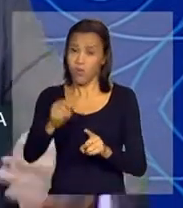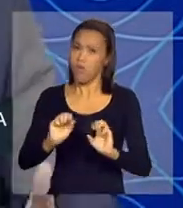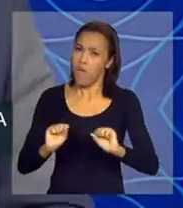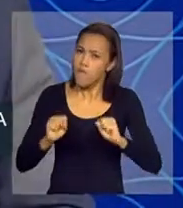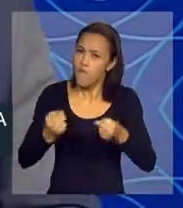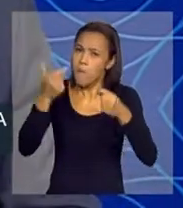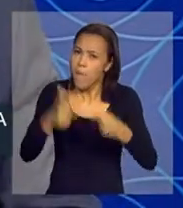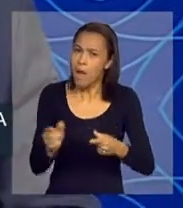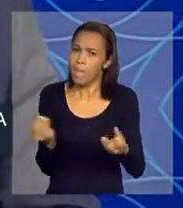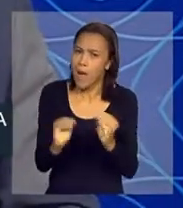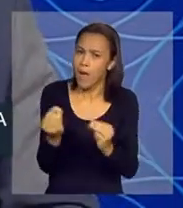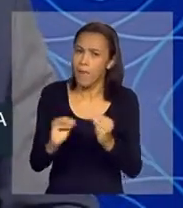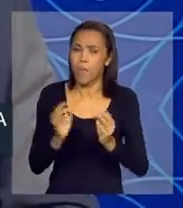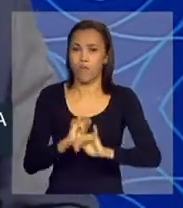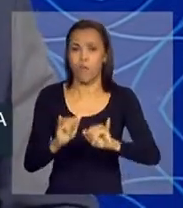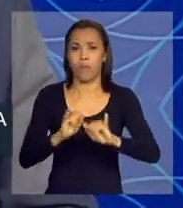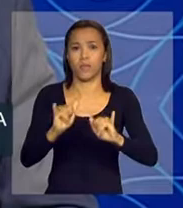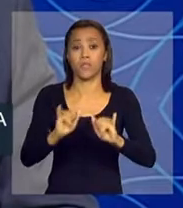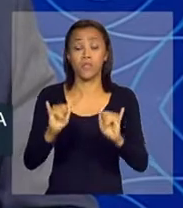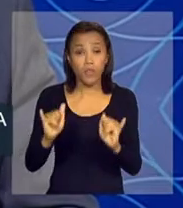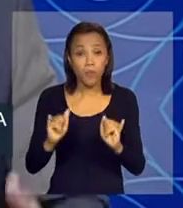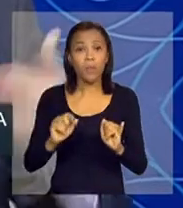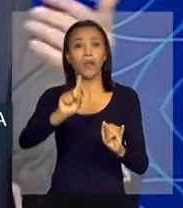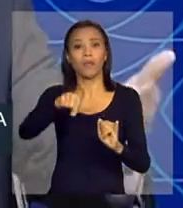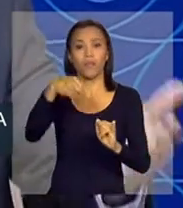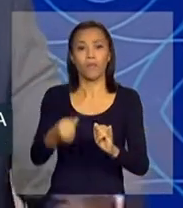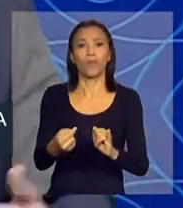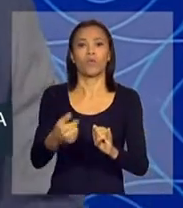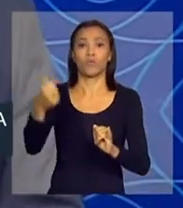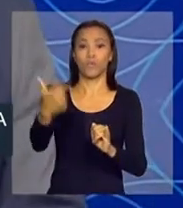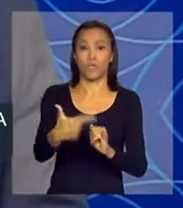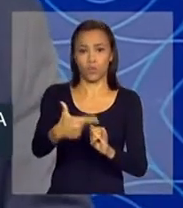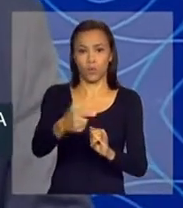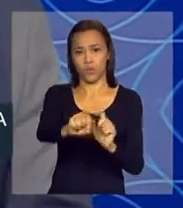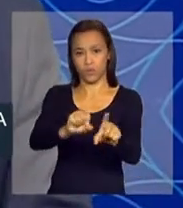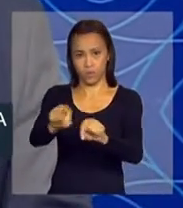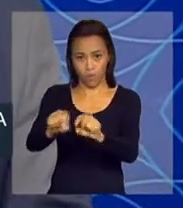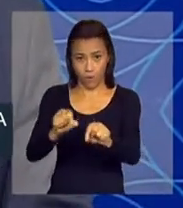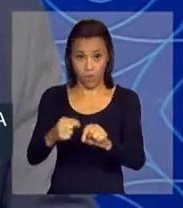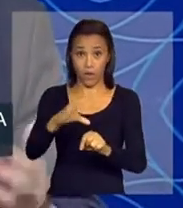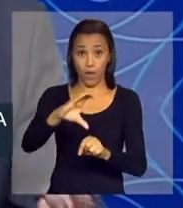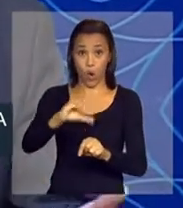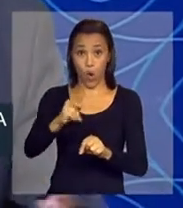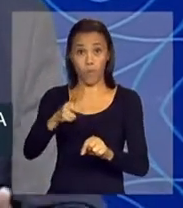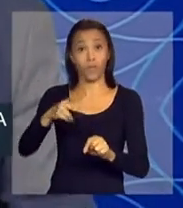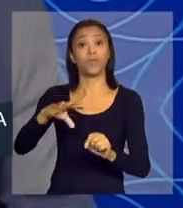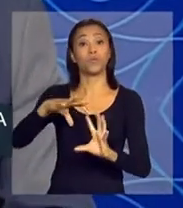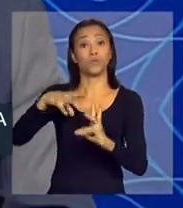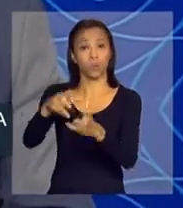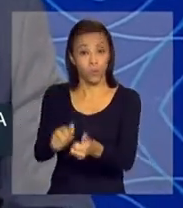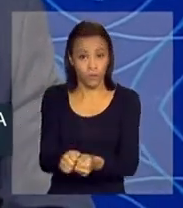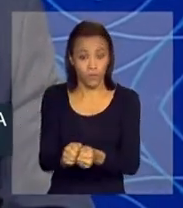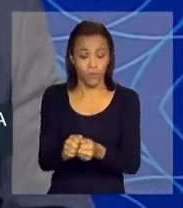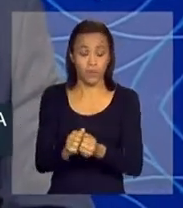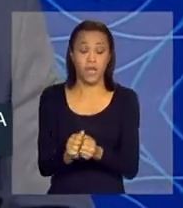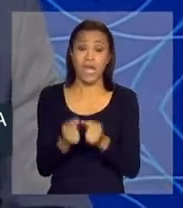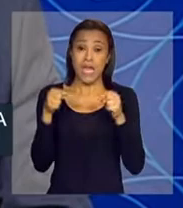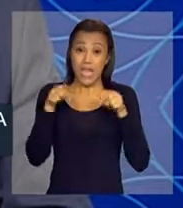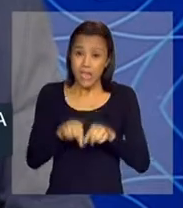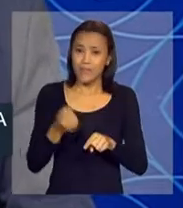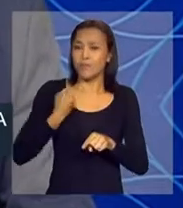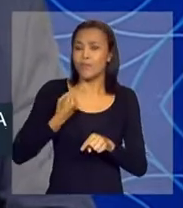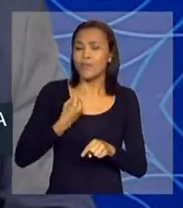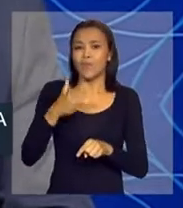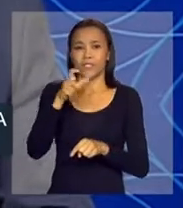para que tenhamos a seleção, num segundo momento, para a Copa do Mundo. Este número é de